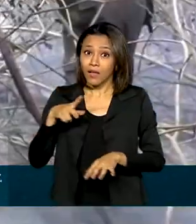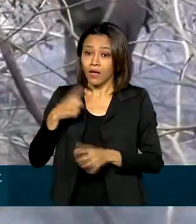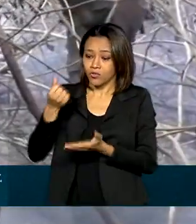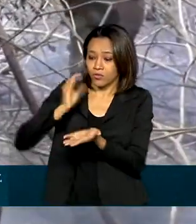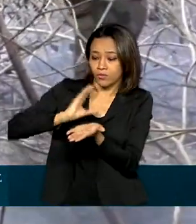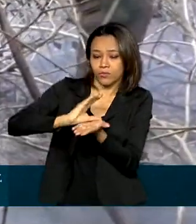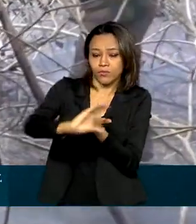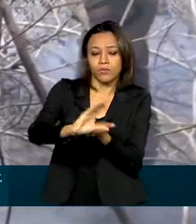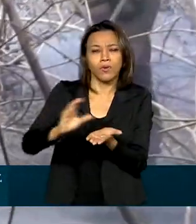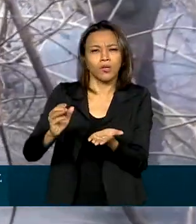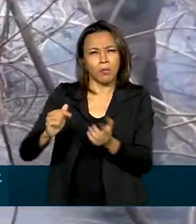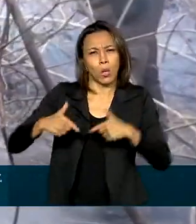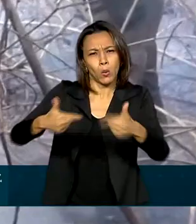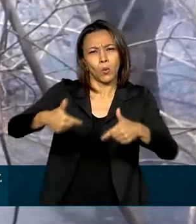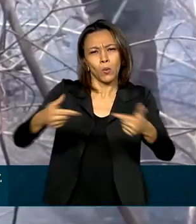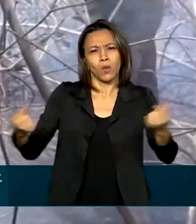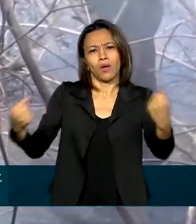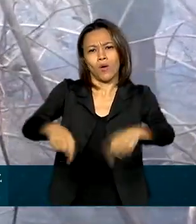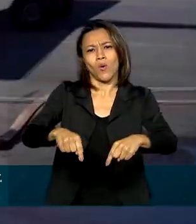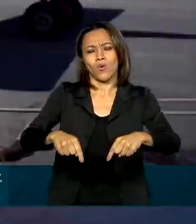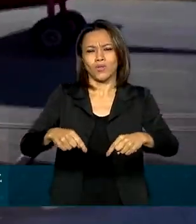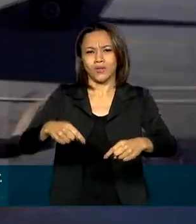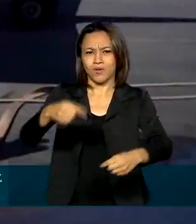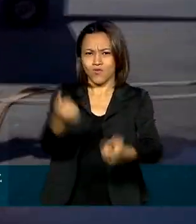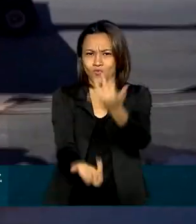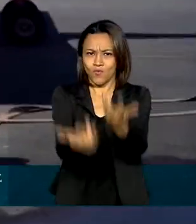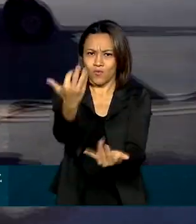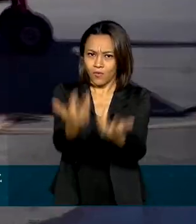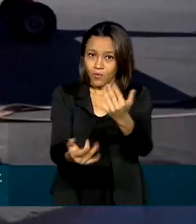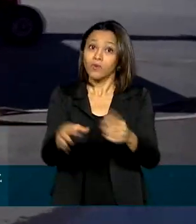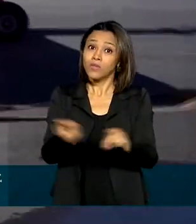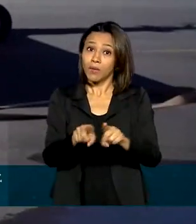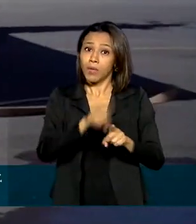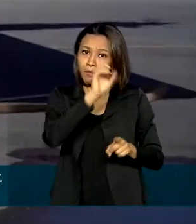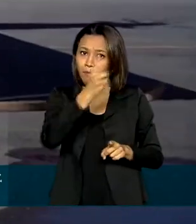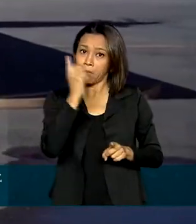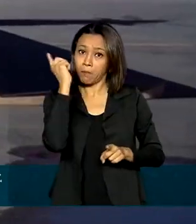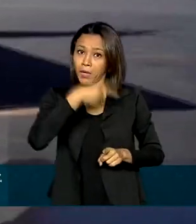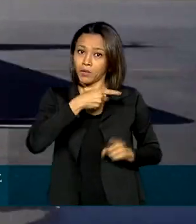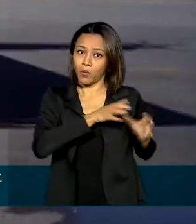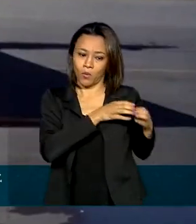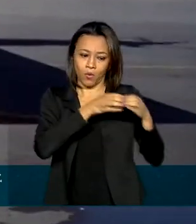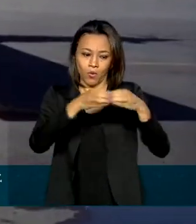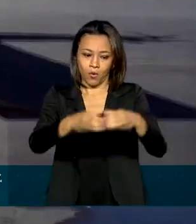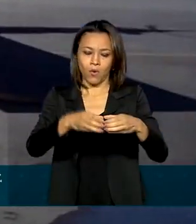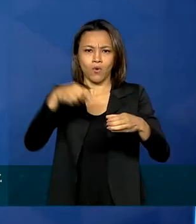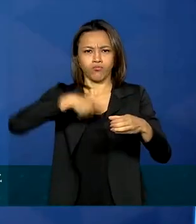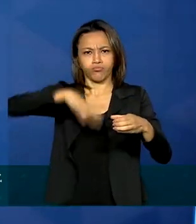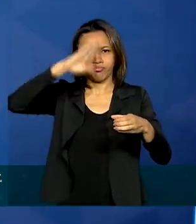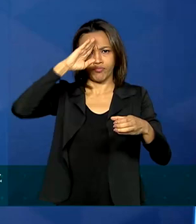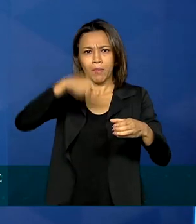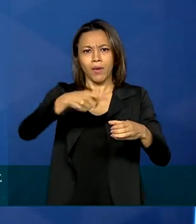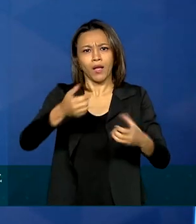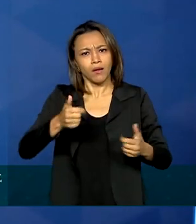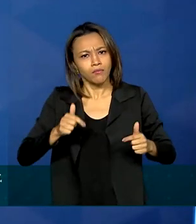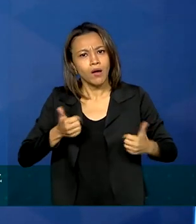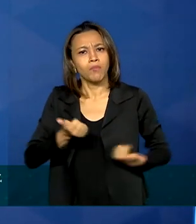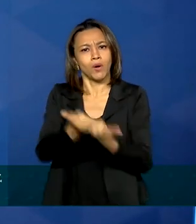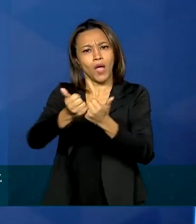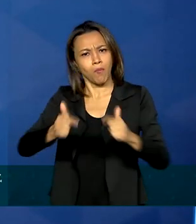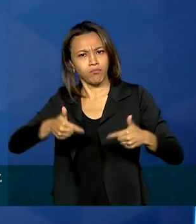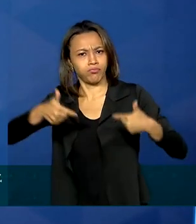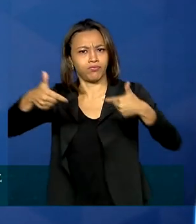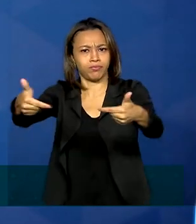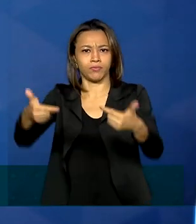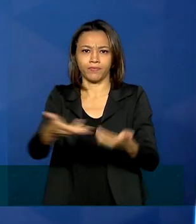de combate ao fogo na região. E enviou também homens da Força Nacional para reforçar as ações de enfrentamento. Os